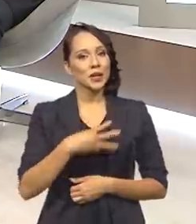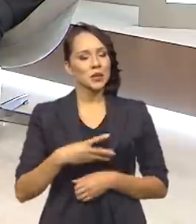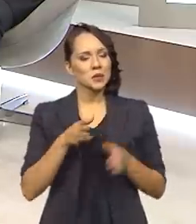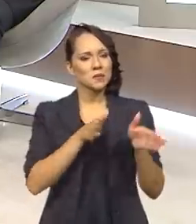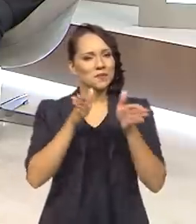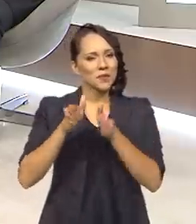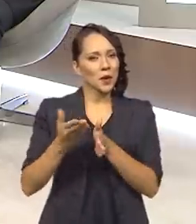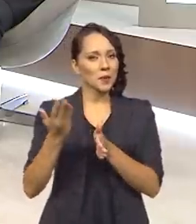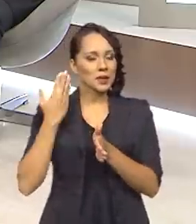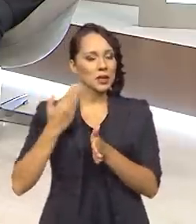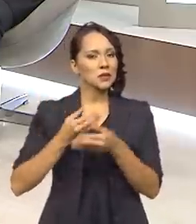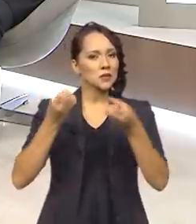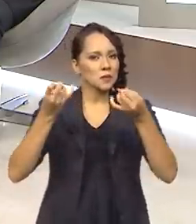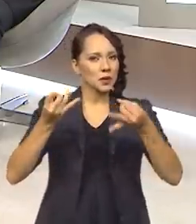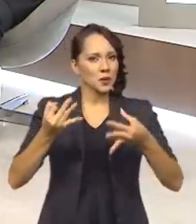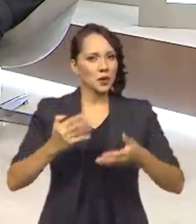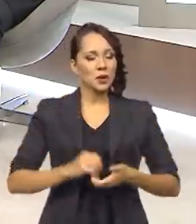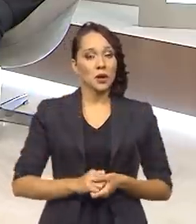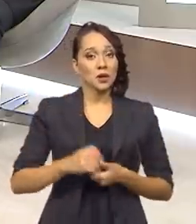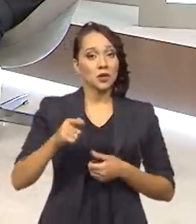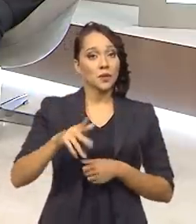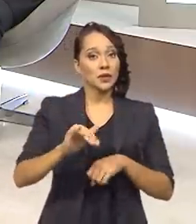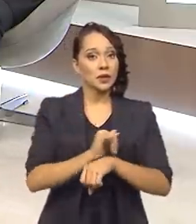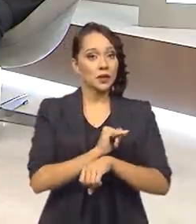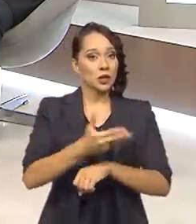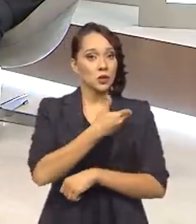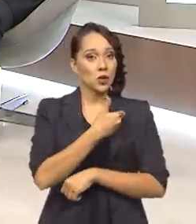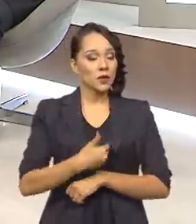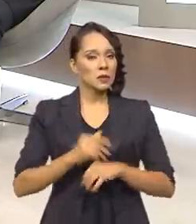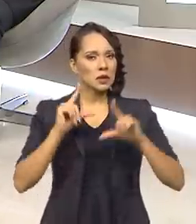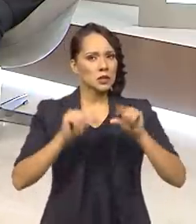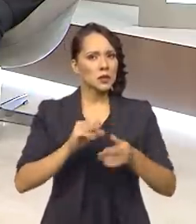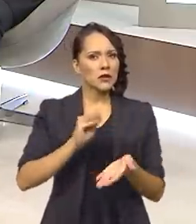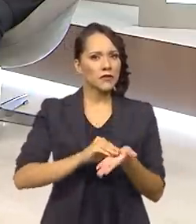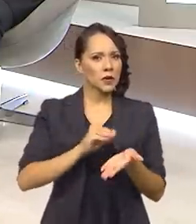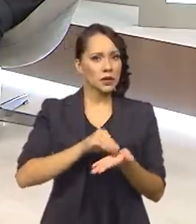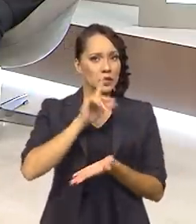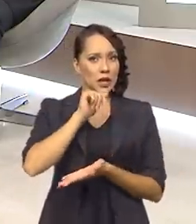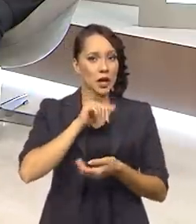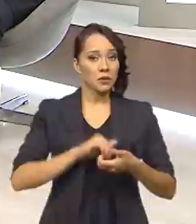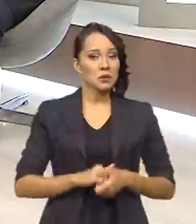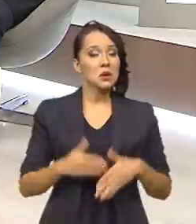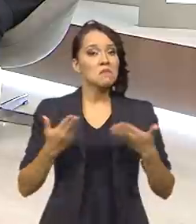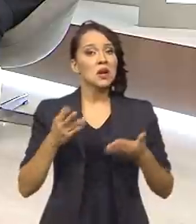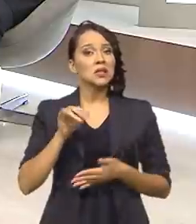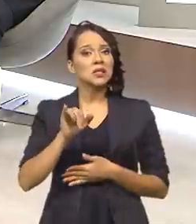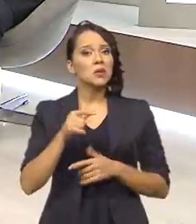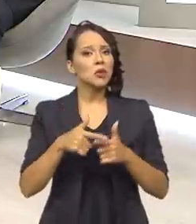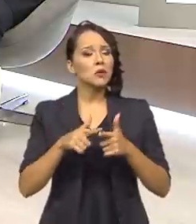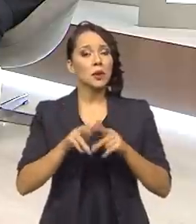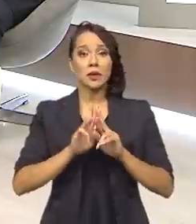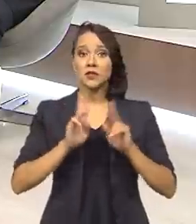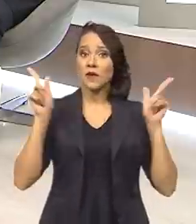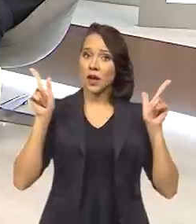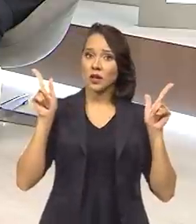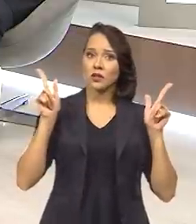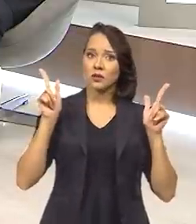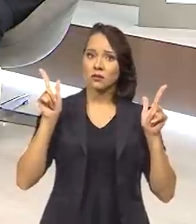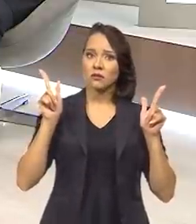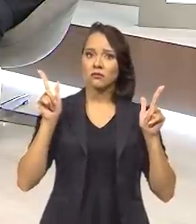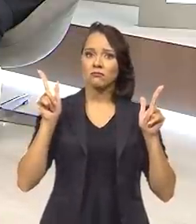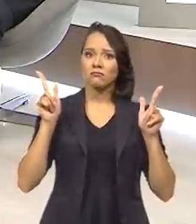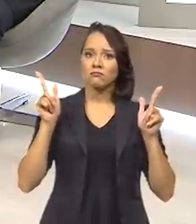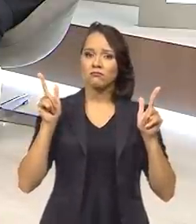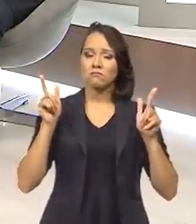bloco anterior, nós falamos sobre as ações para minimizar a falta de água, mas e quando o problema é justamente o inverso